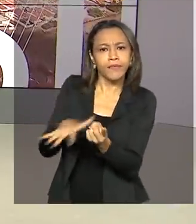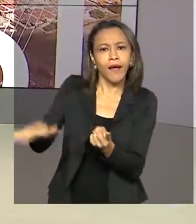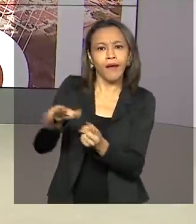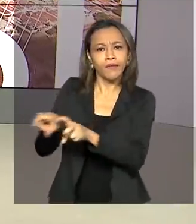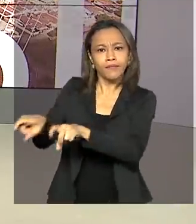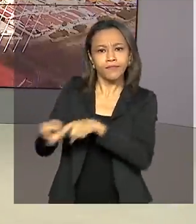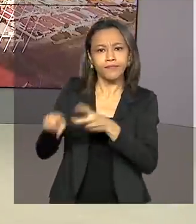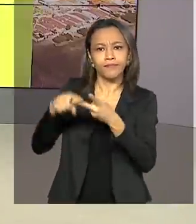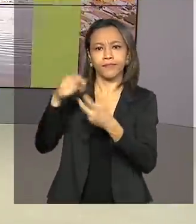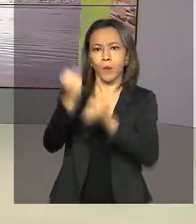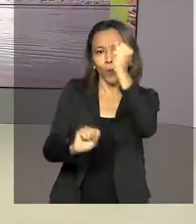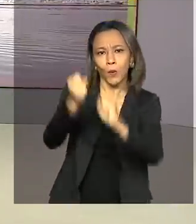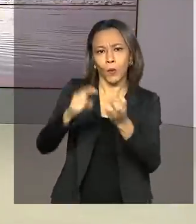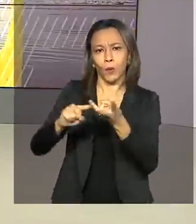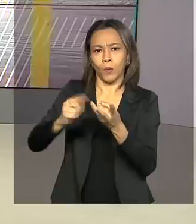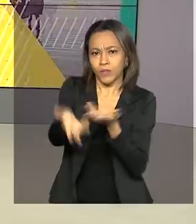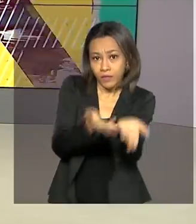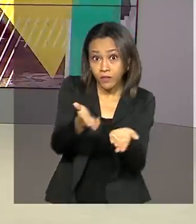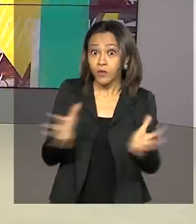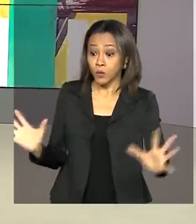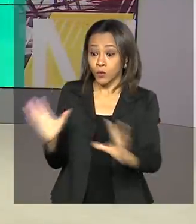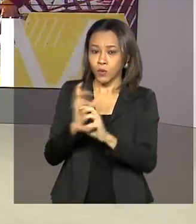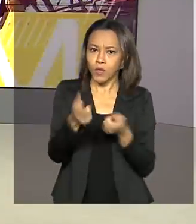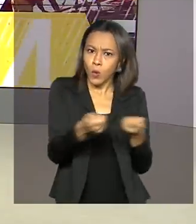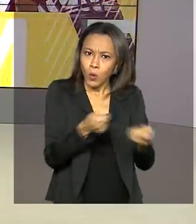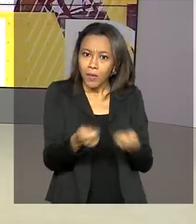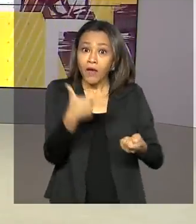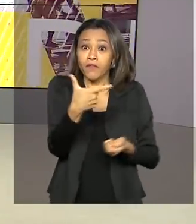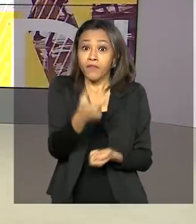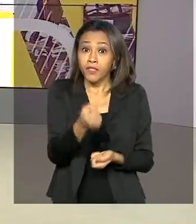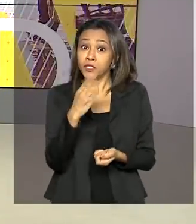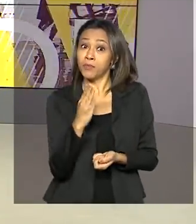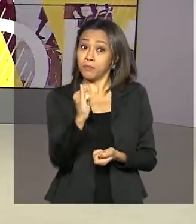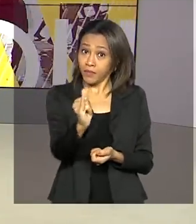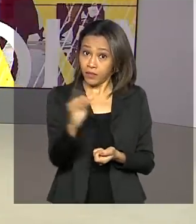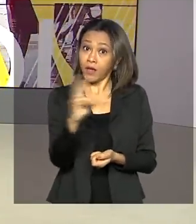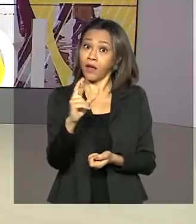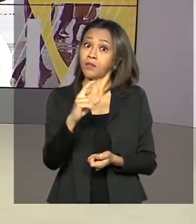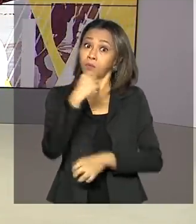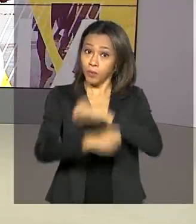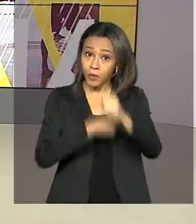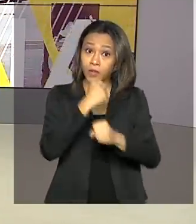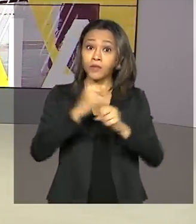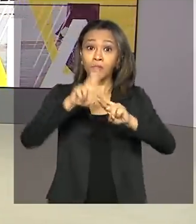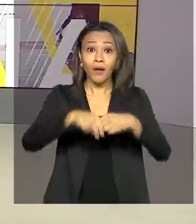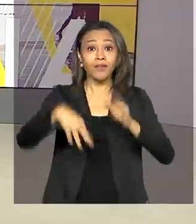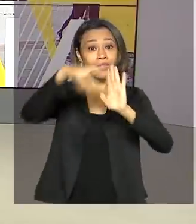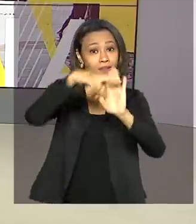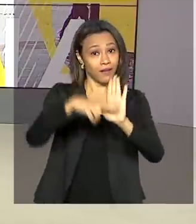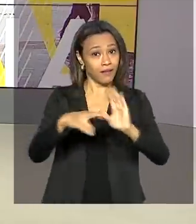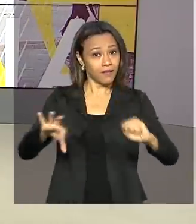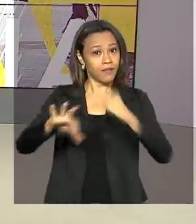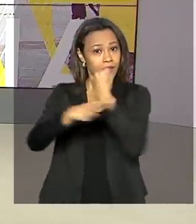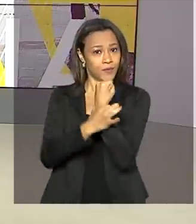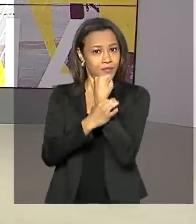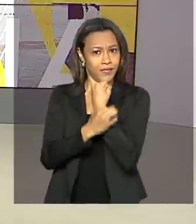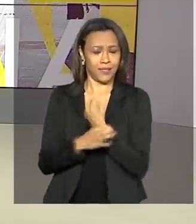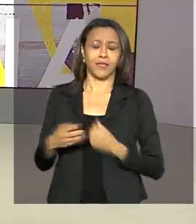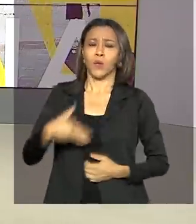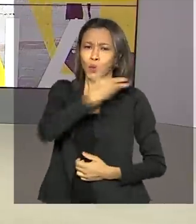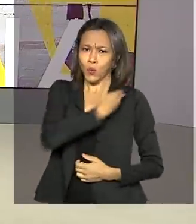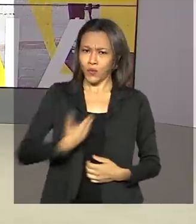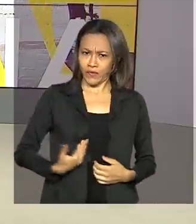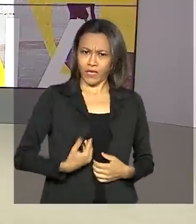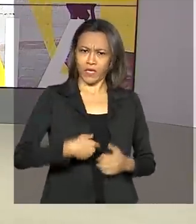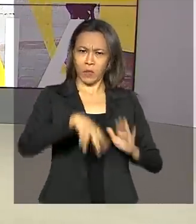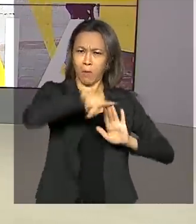deve economizar 20 bilhões de reais por ano com a revisão de regras de segurança do trabalhador. O governo revogou portarias